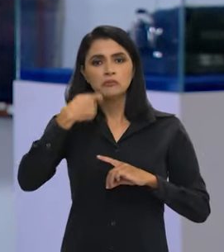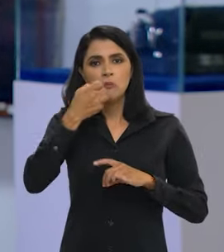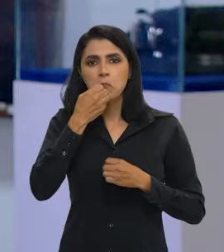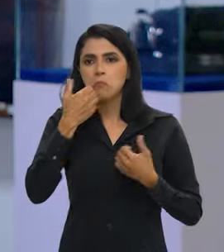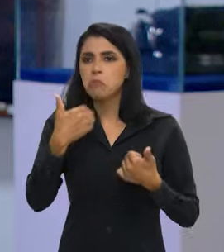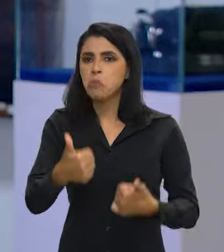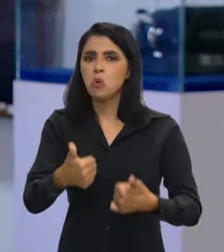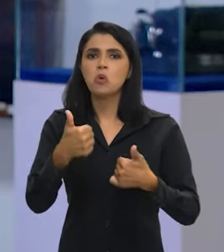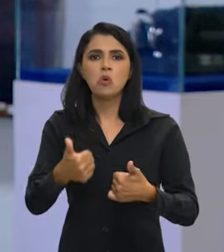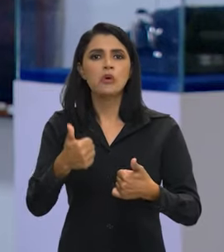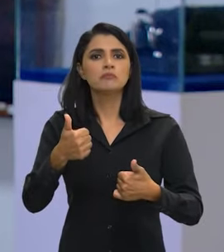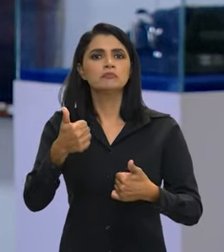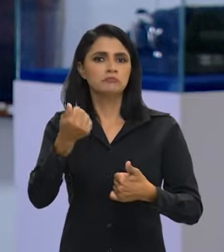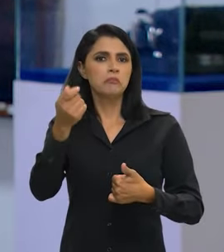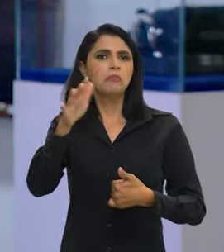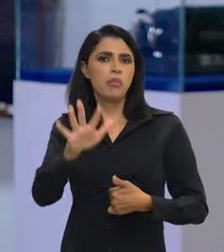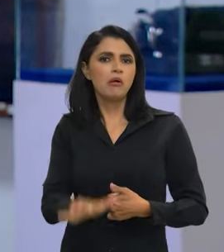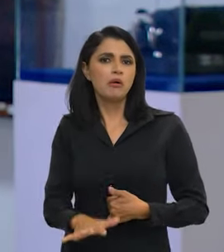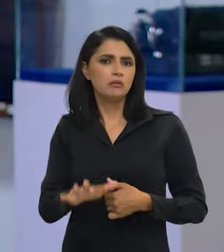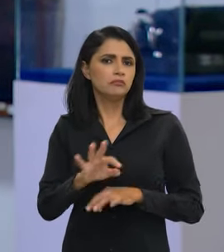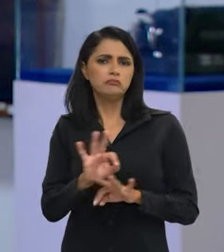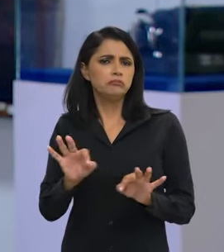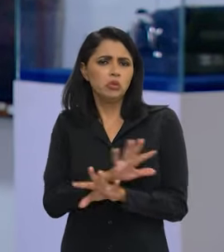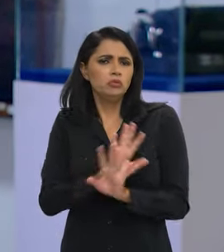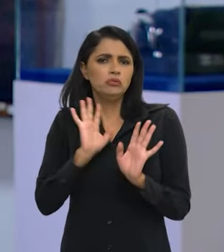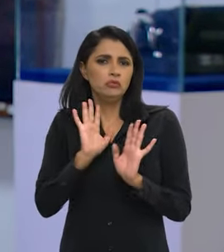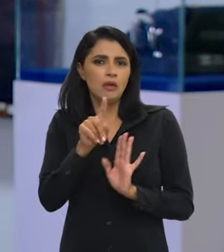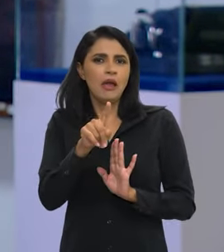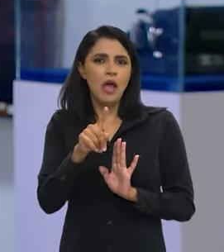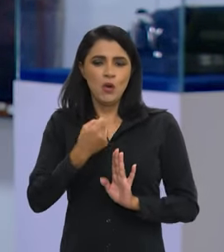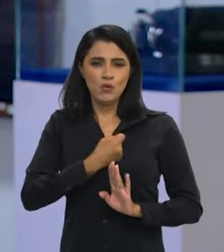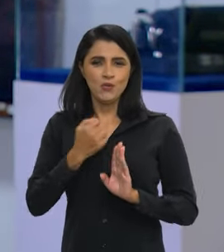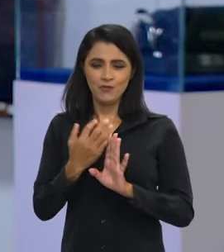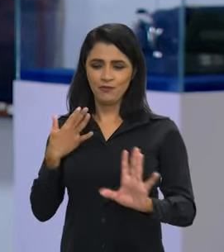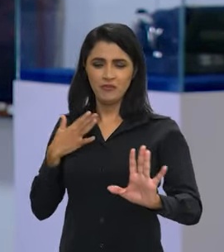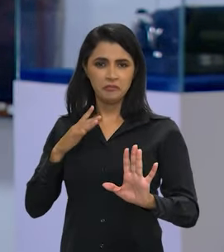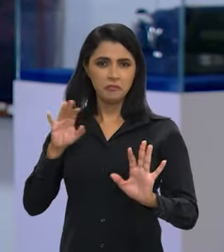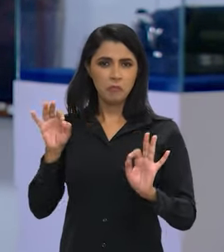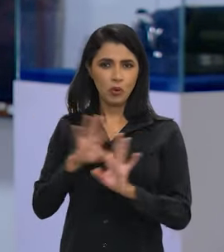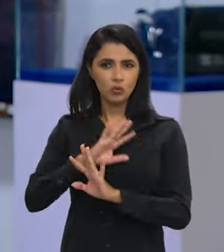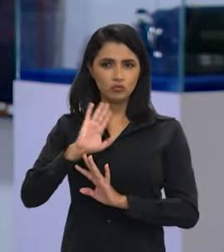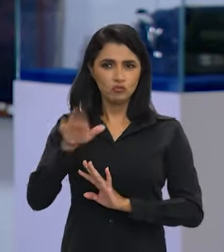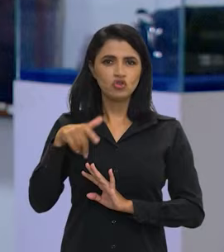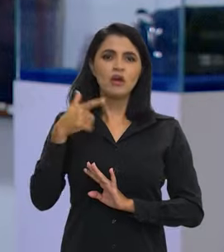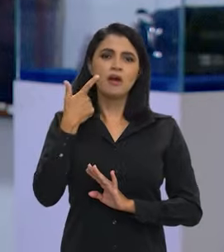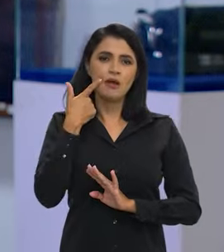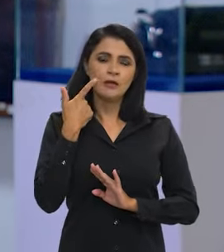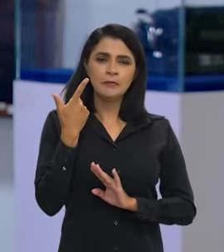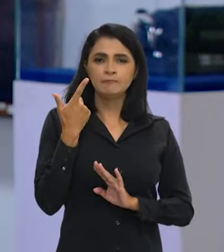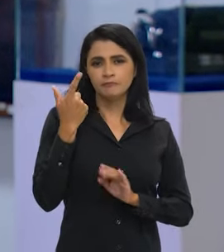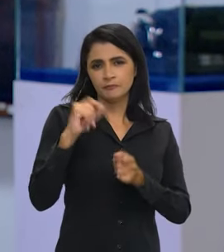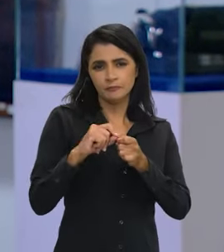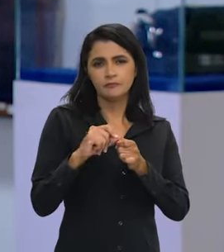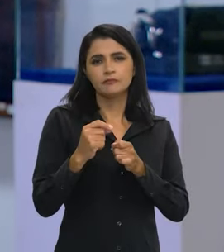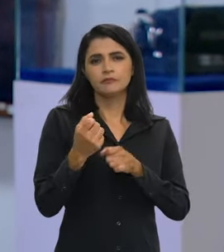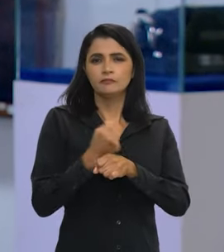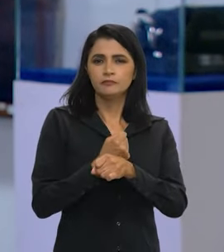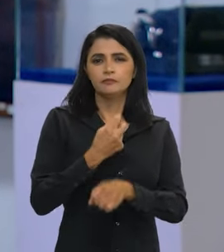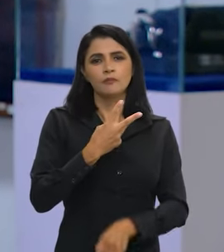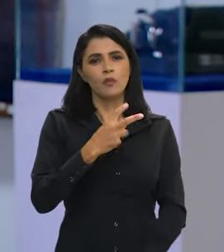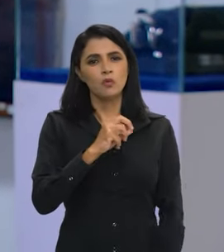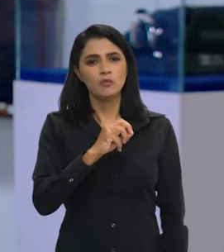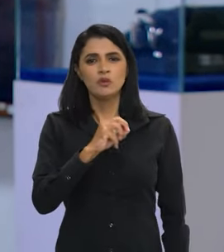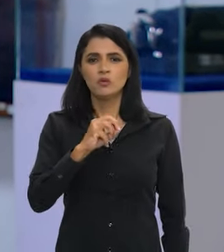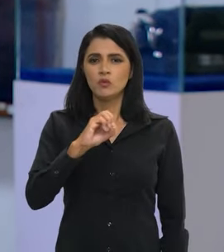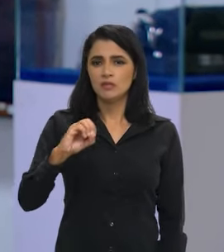comida é boa e é barata. É isso que importa. Então, o número da fila, depois que você tirou, também foi feito isso em